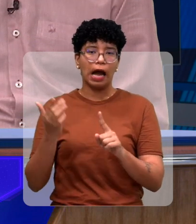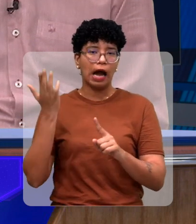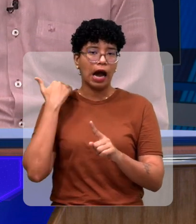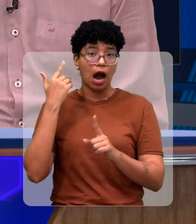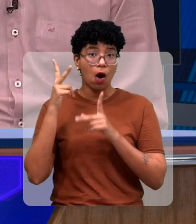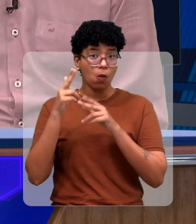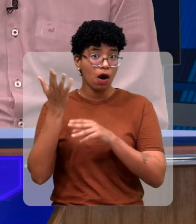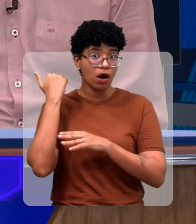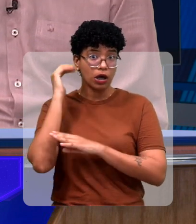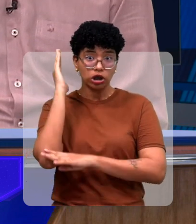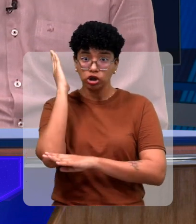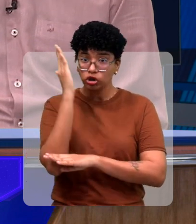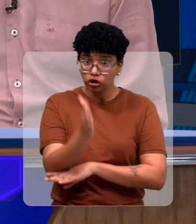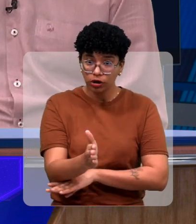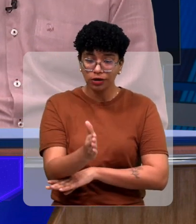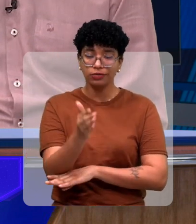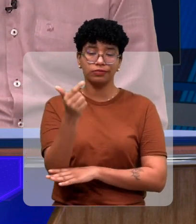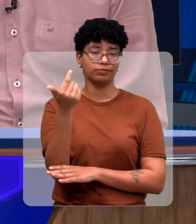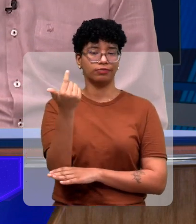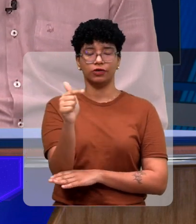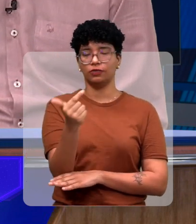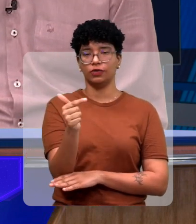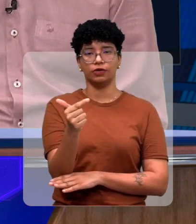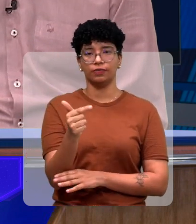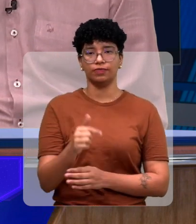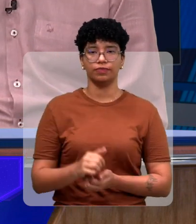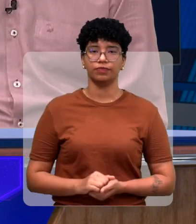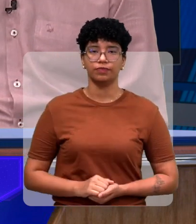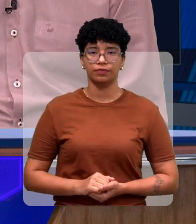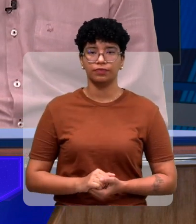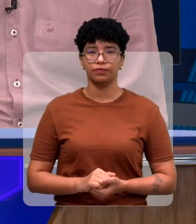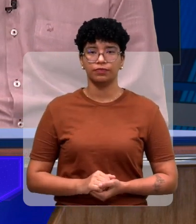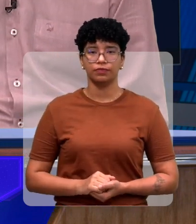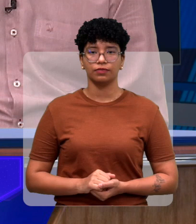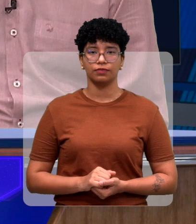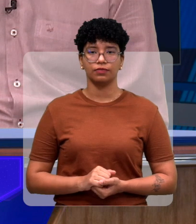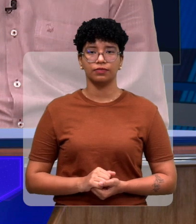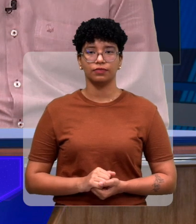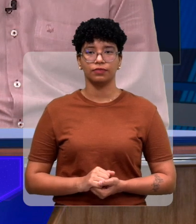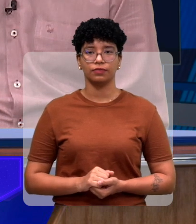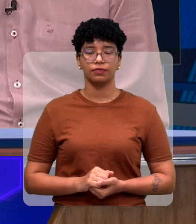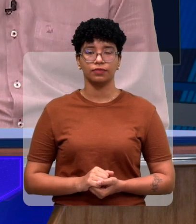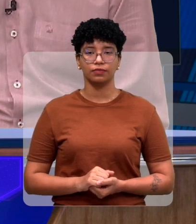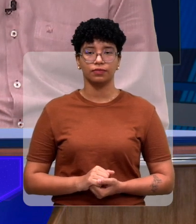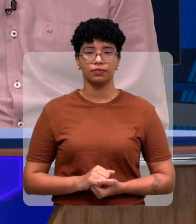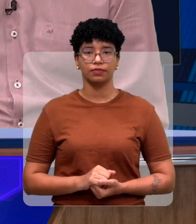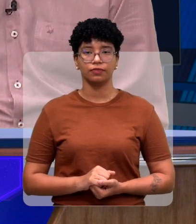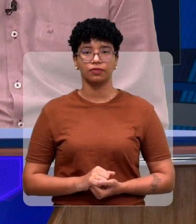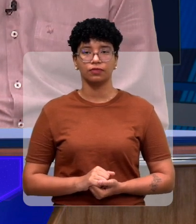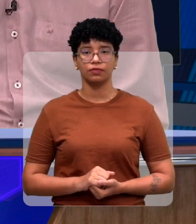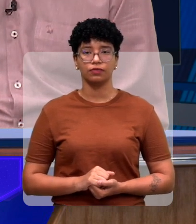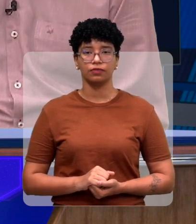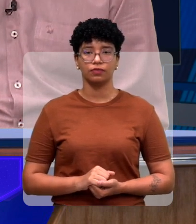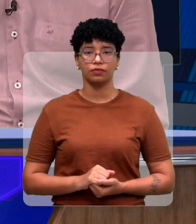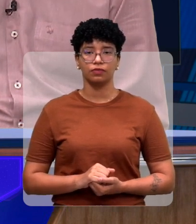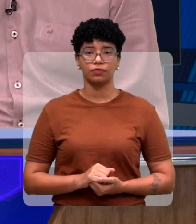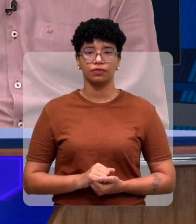ir direto mais para a Devist de ônibus, quem está em Teresina, infelizmente, não tem como. E quando chega lá,